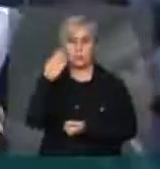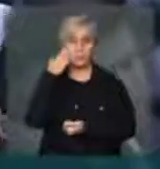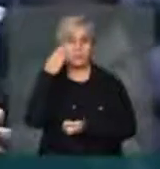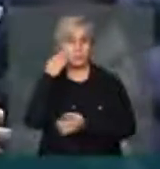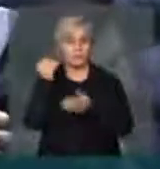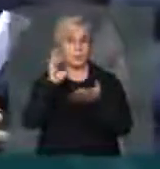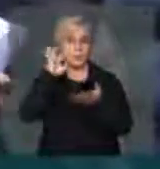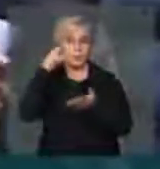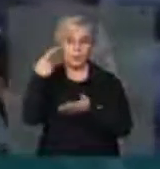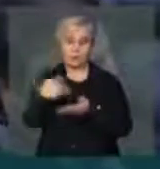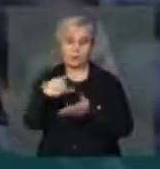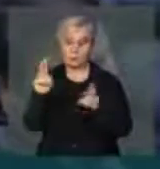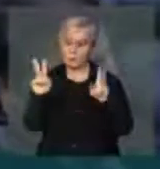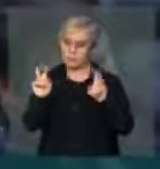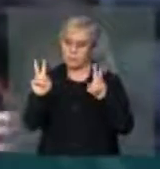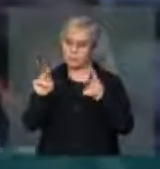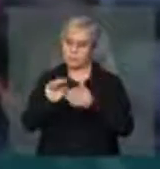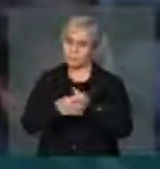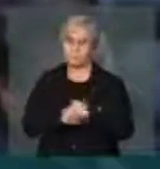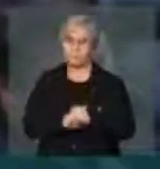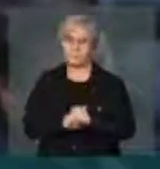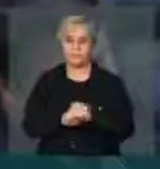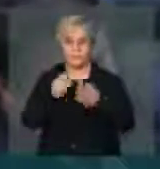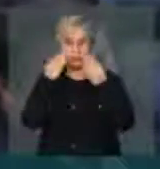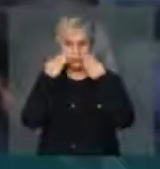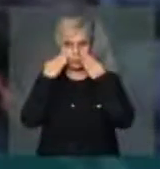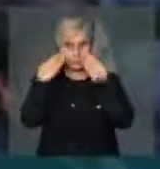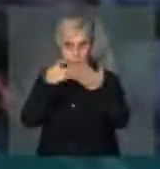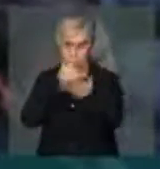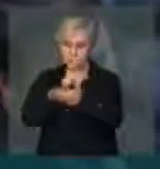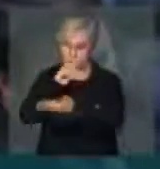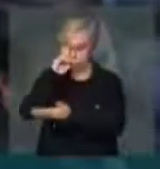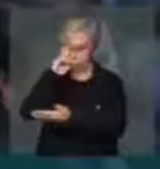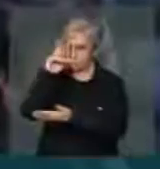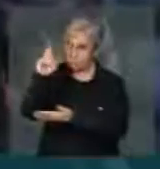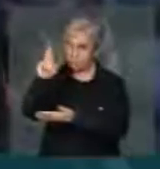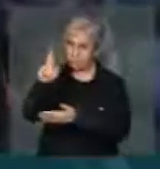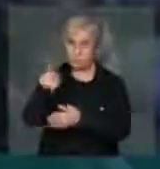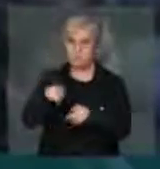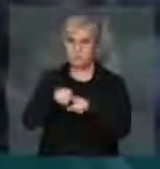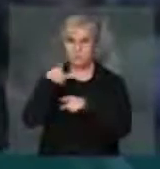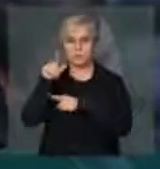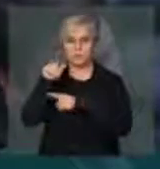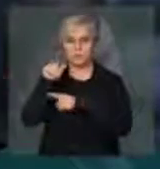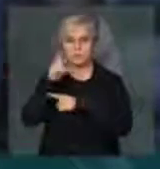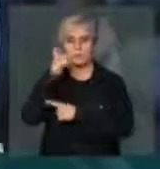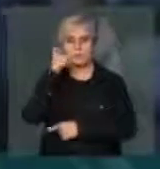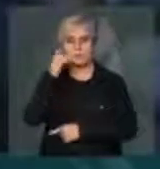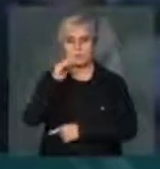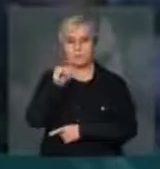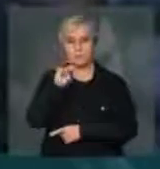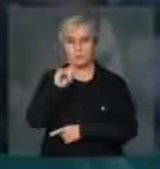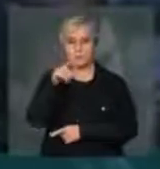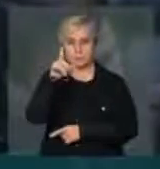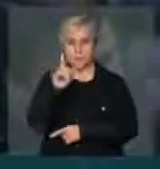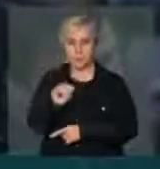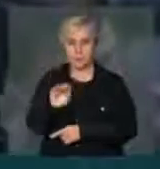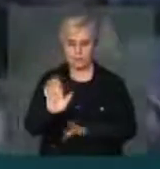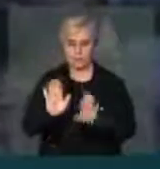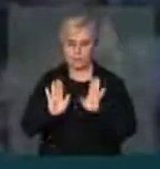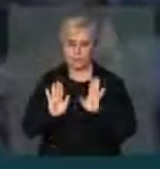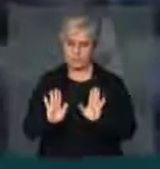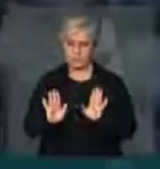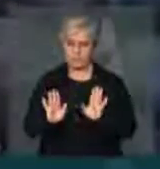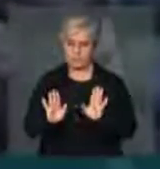em relação a essa questão. O depoimento de V. Exª e o Twitter do deputado Caiado. Olha,